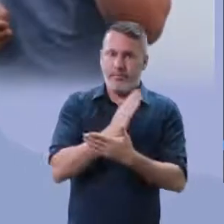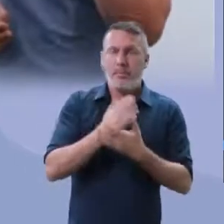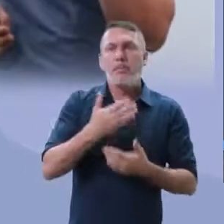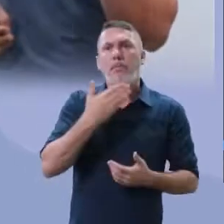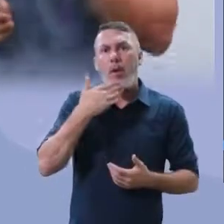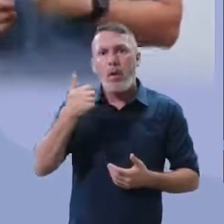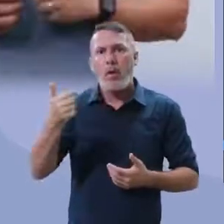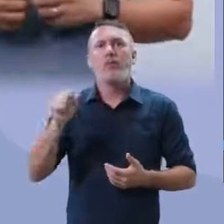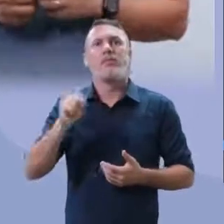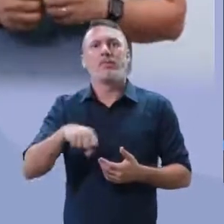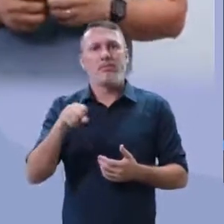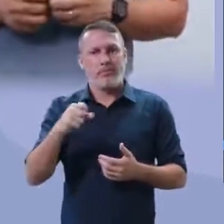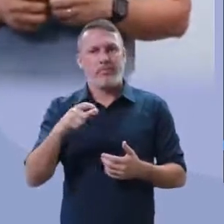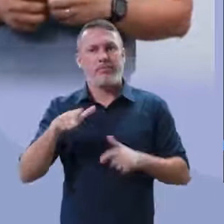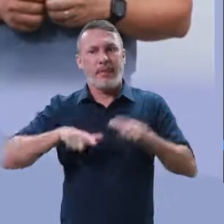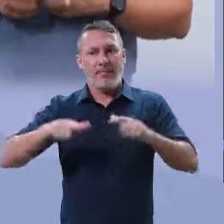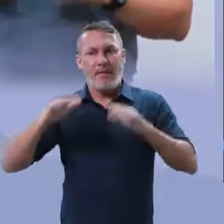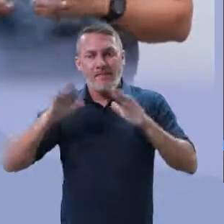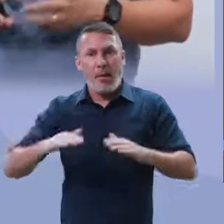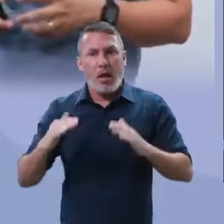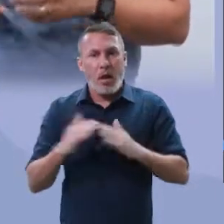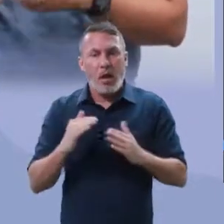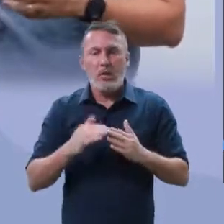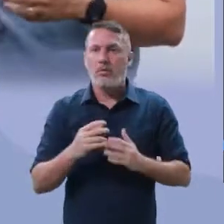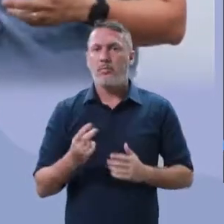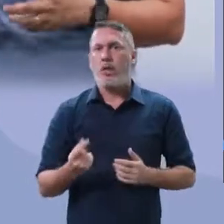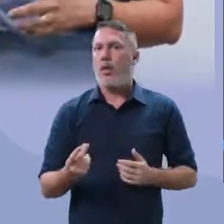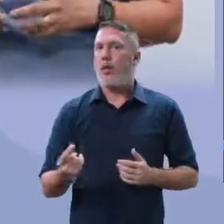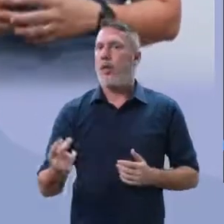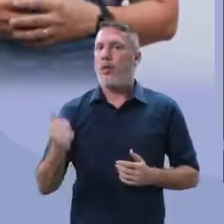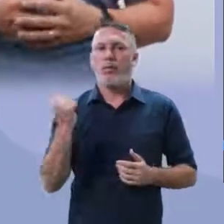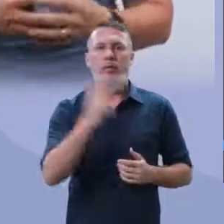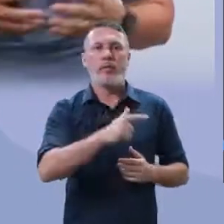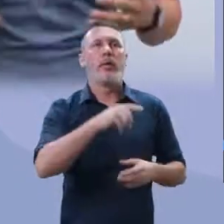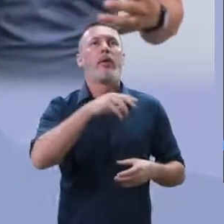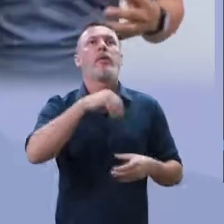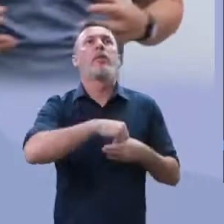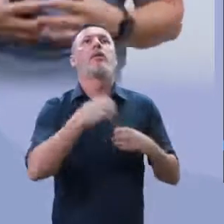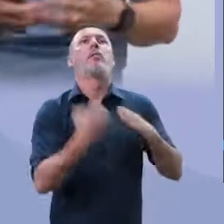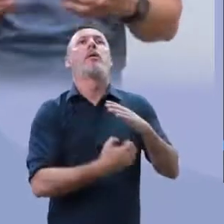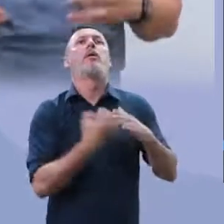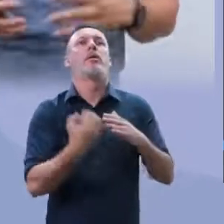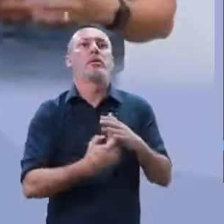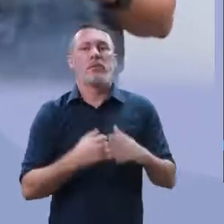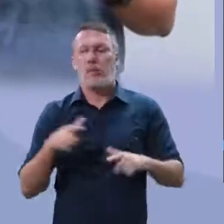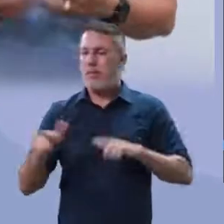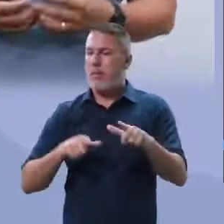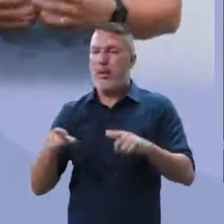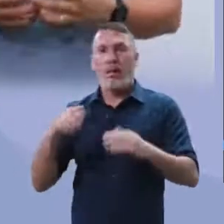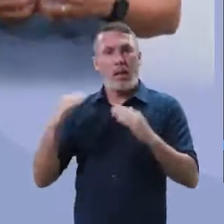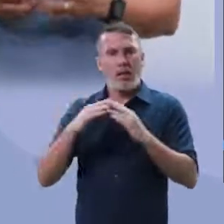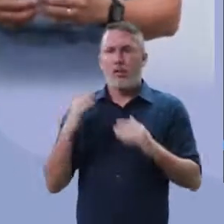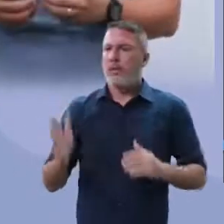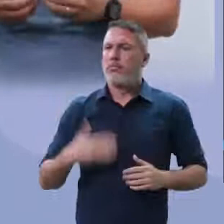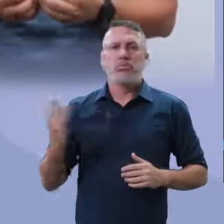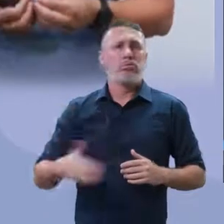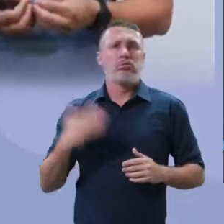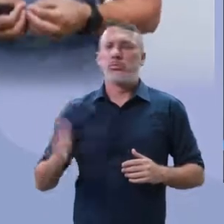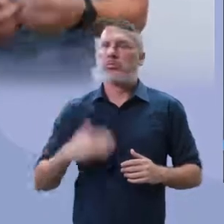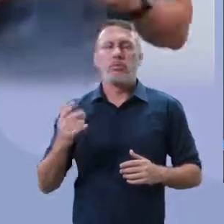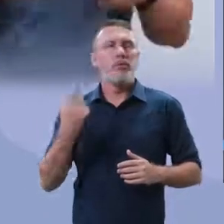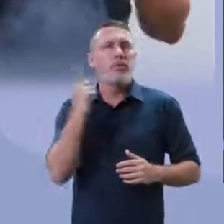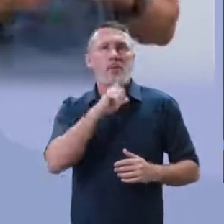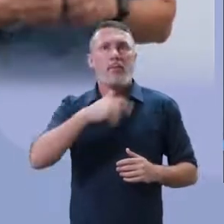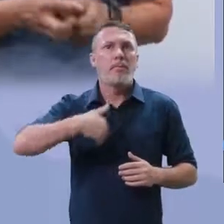muito a produção. Os seus funcionários dentro de casa, ali, no ambiente, no aconchego do celular, conseguiram